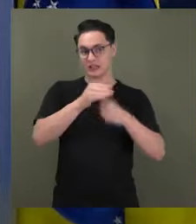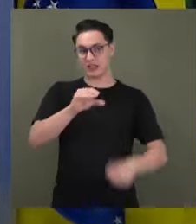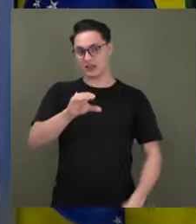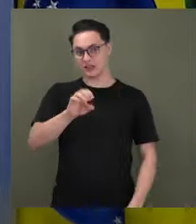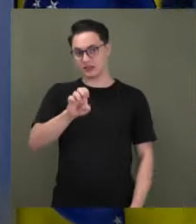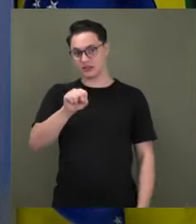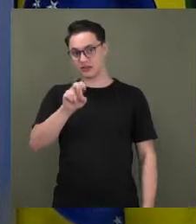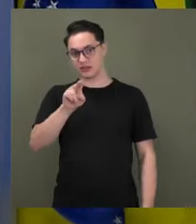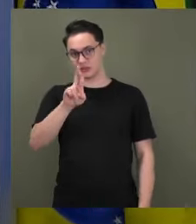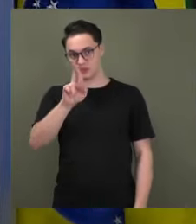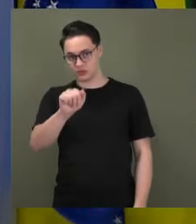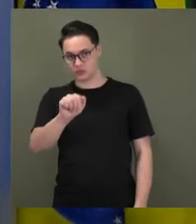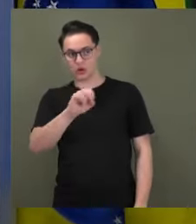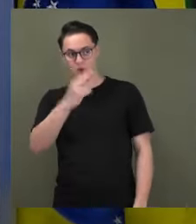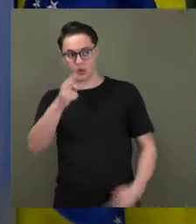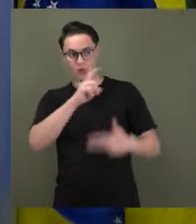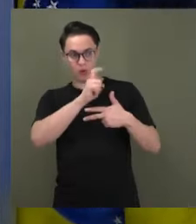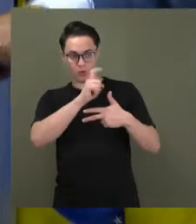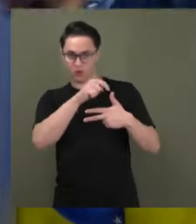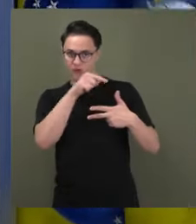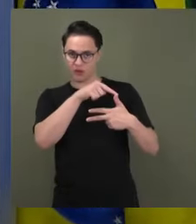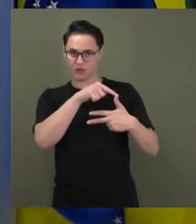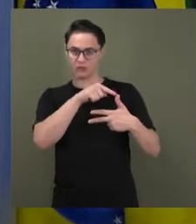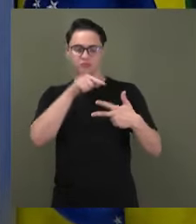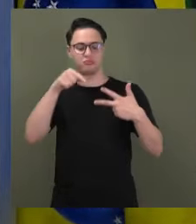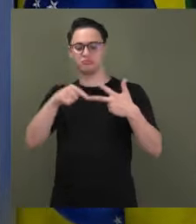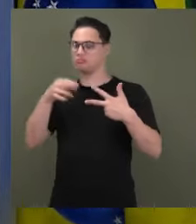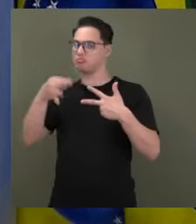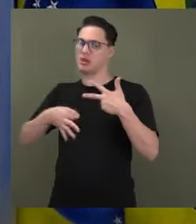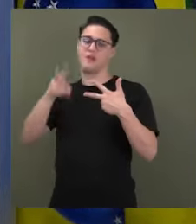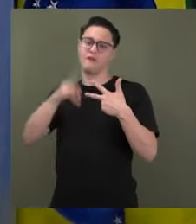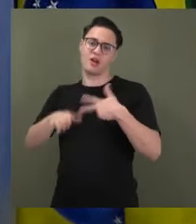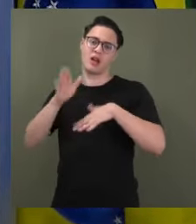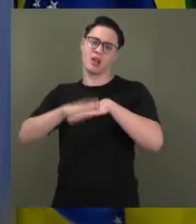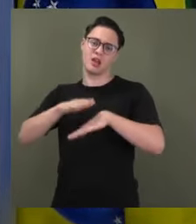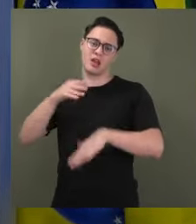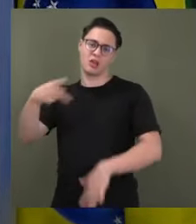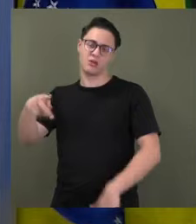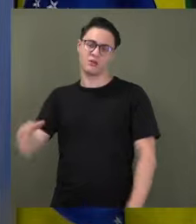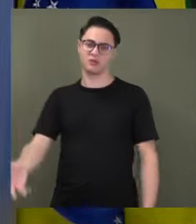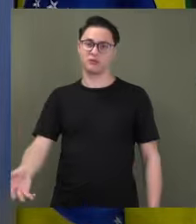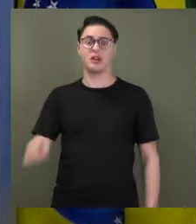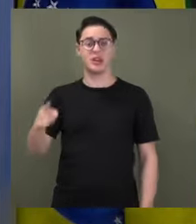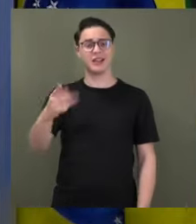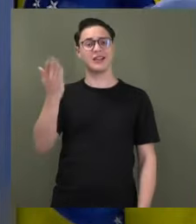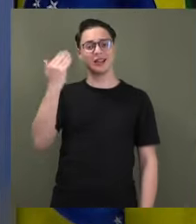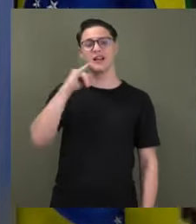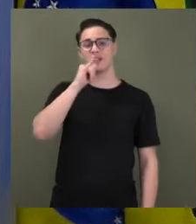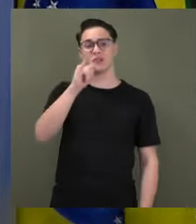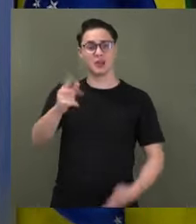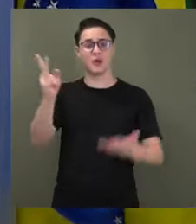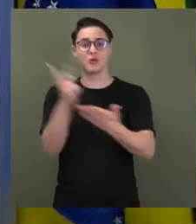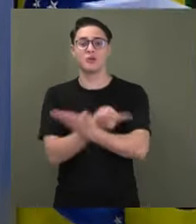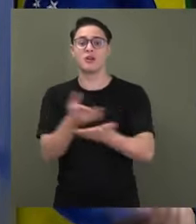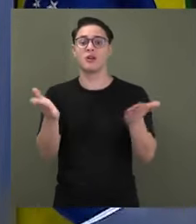numa portaria, num decreto, resolve, ou o Supremo vai fazer. Ele cantou essa pedra e está acontecendo